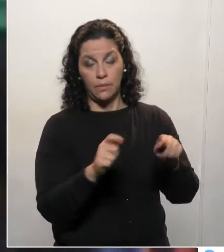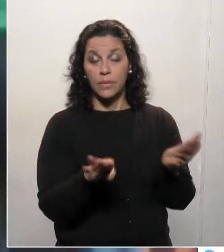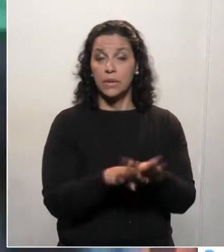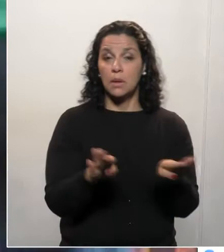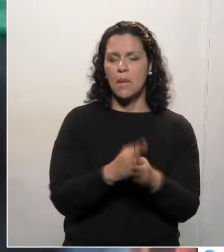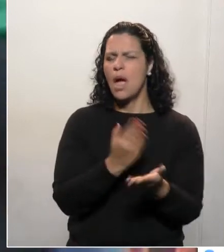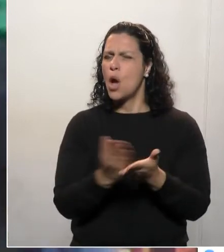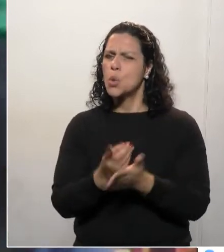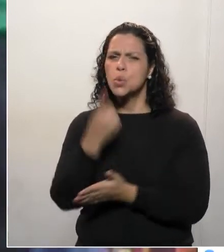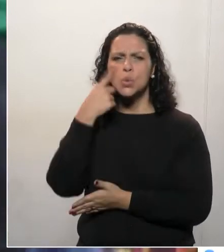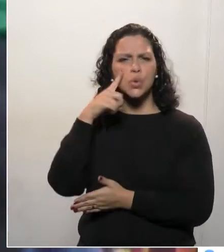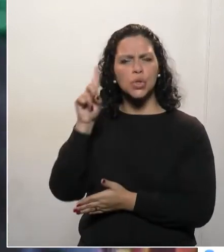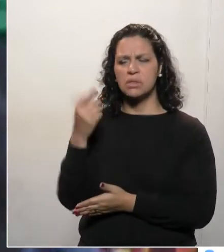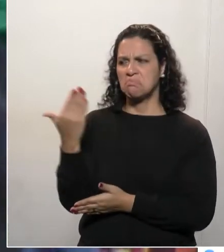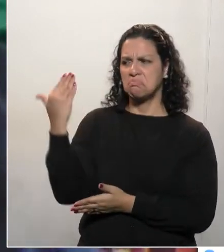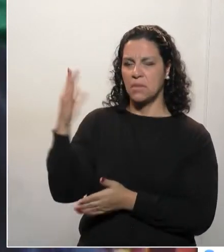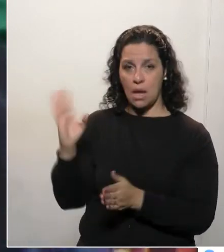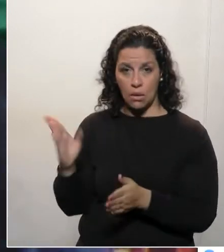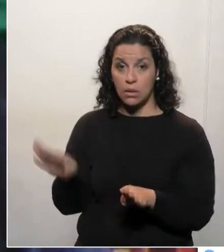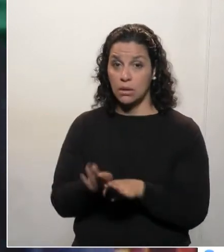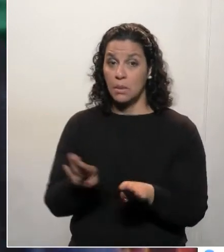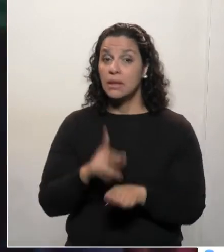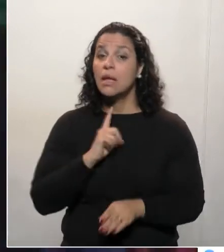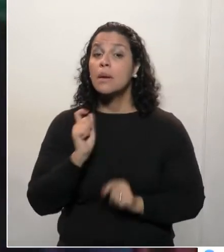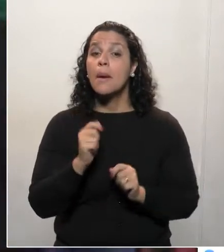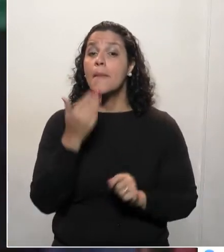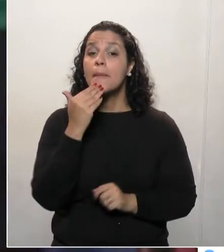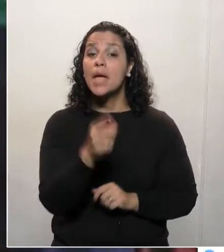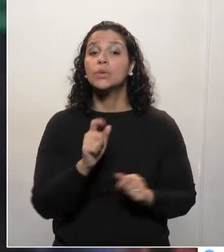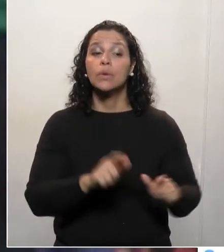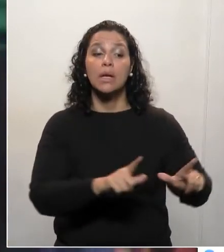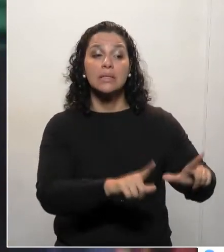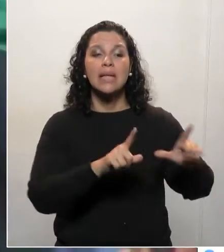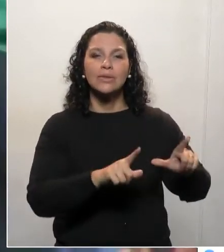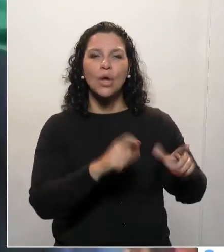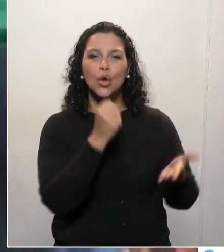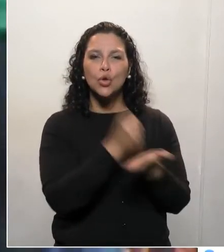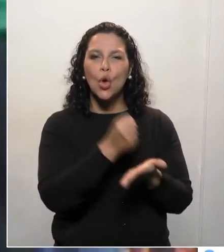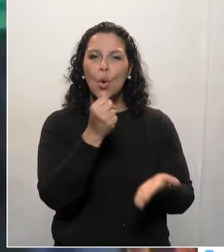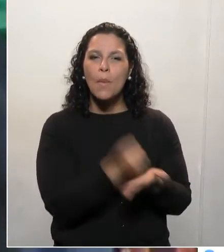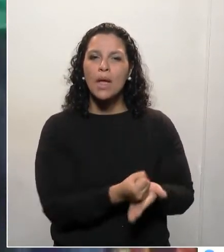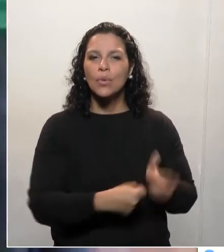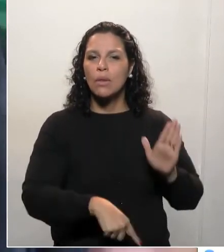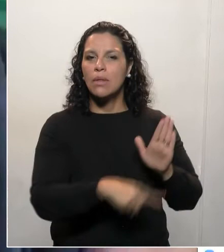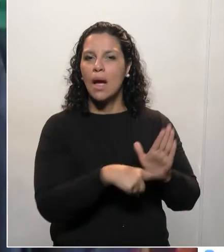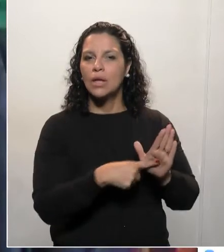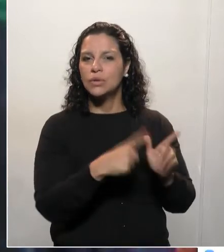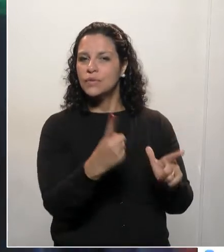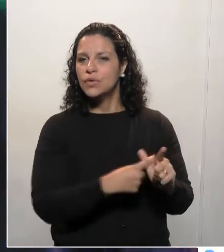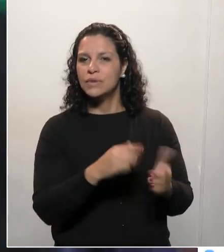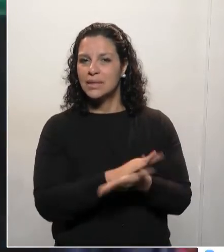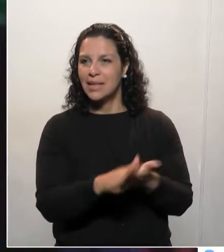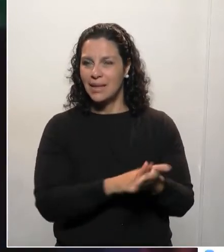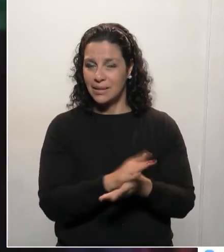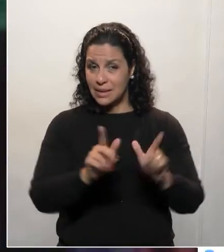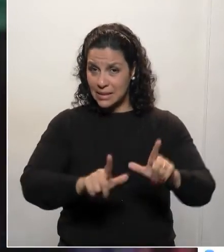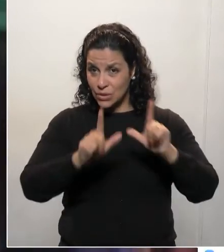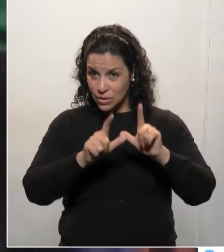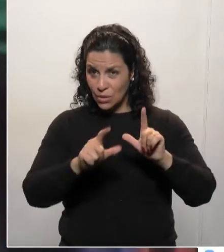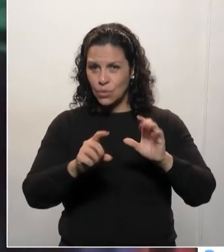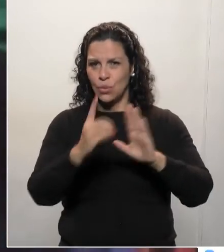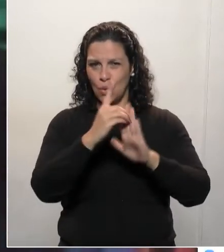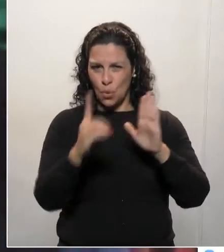anteriores, tem uma questão que pede ali certidão negativa. Um dos documentos perde a certidão negativa do